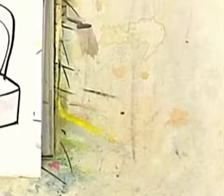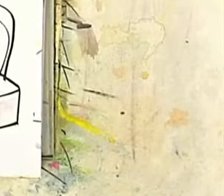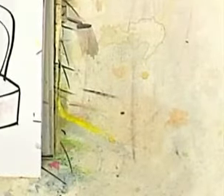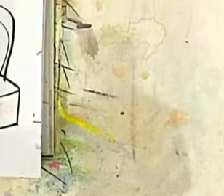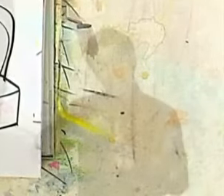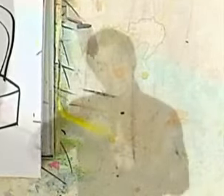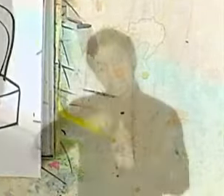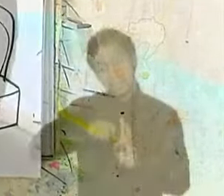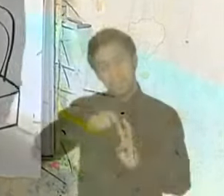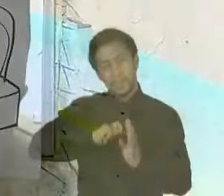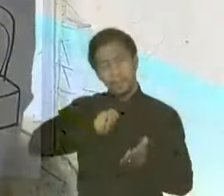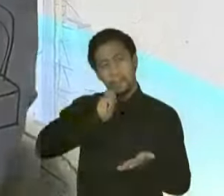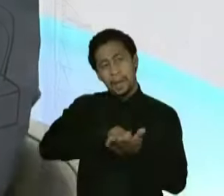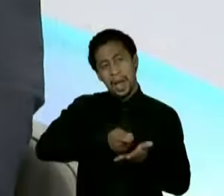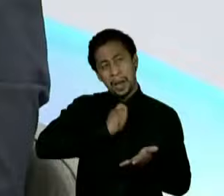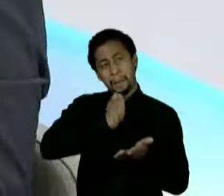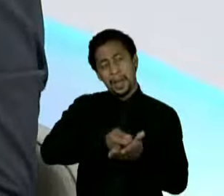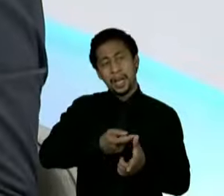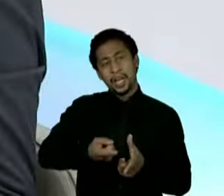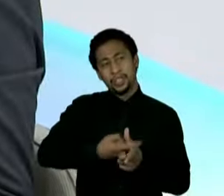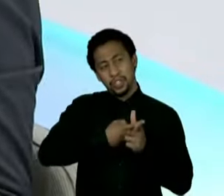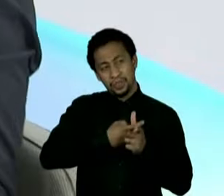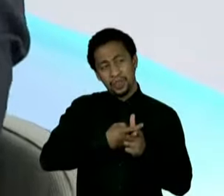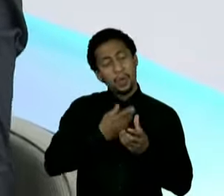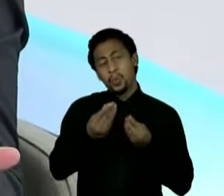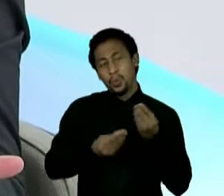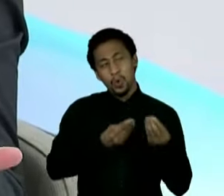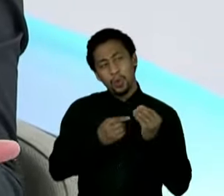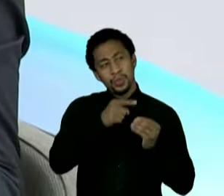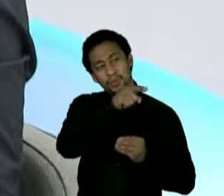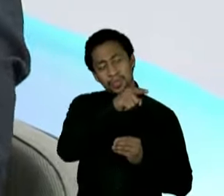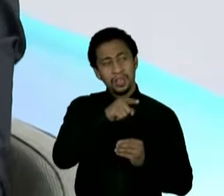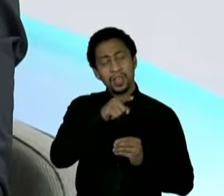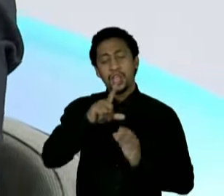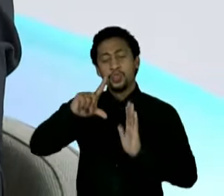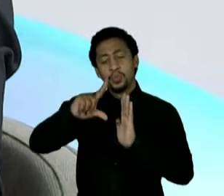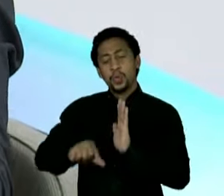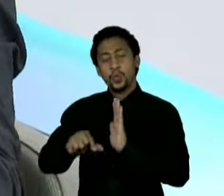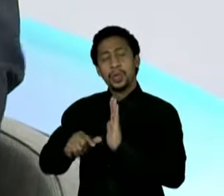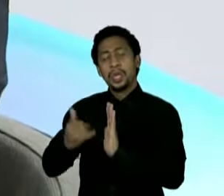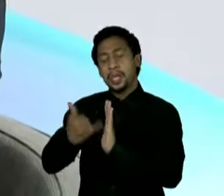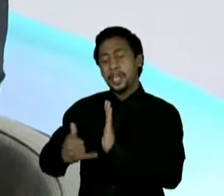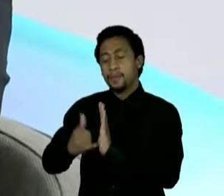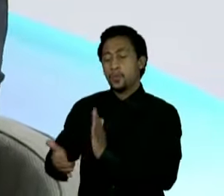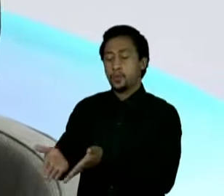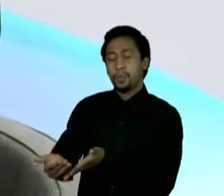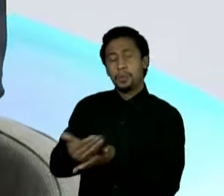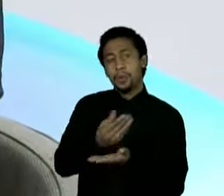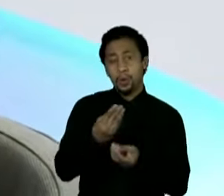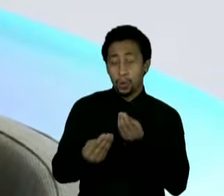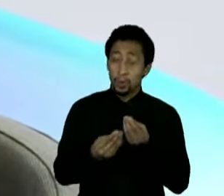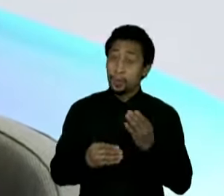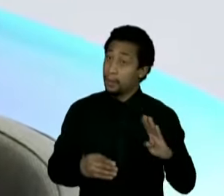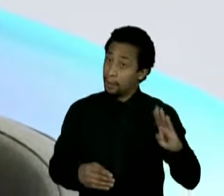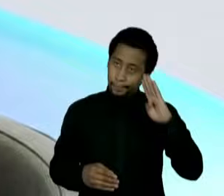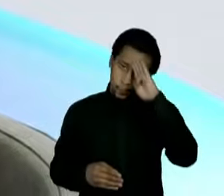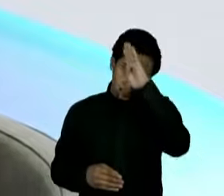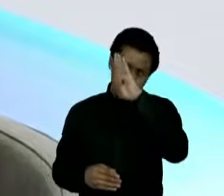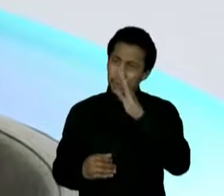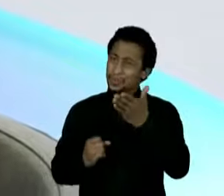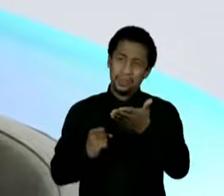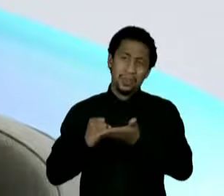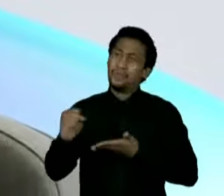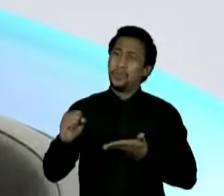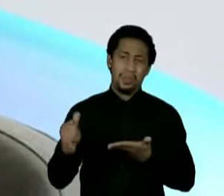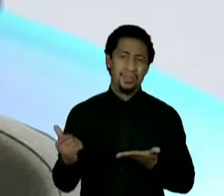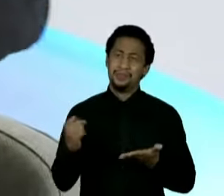as dívidas que nós temos com a União? Se o senhor ficar reduzindo a arrecadação dos estados? É claro que não vão. Agora, sinceramente, Bolsonaro também já é uma página que já foi. Essa já não